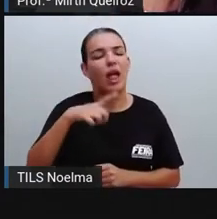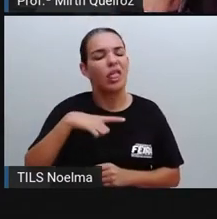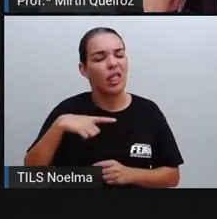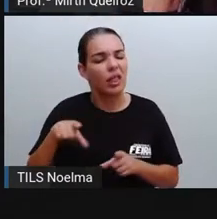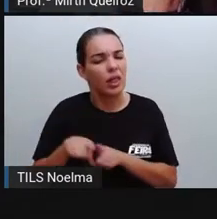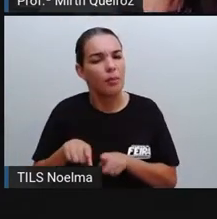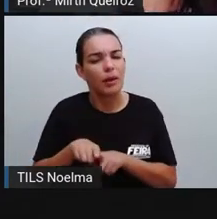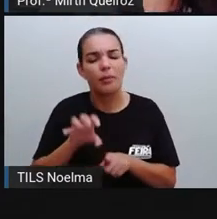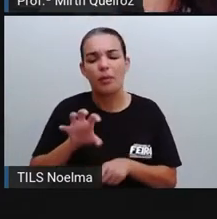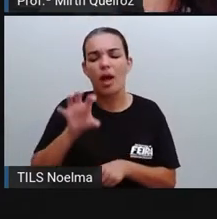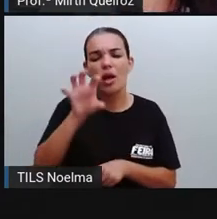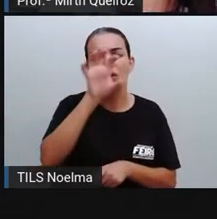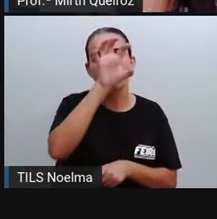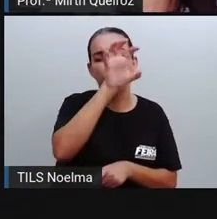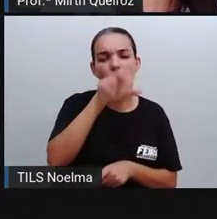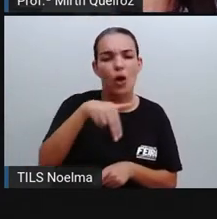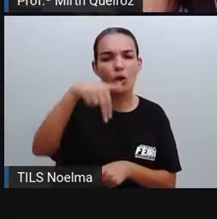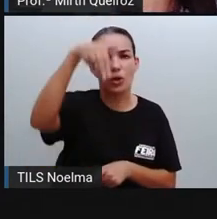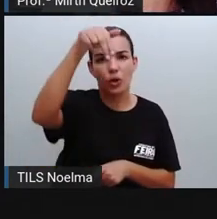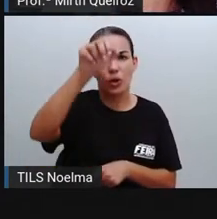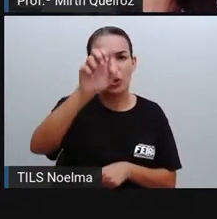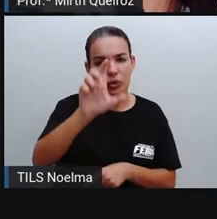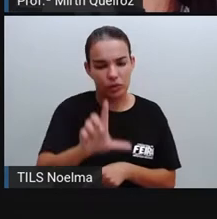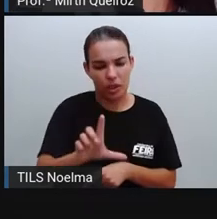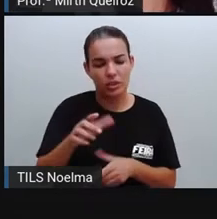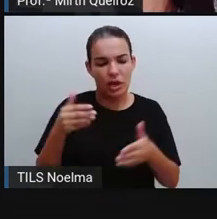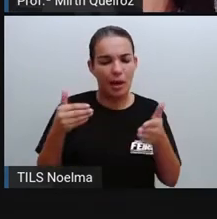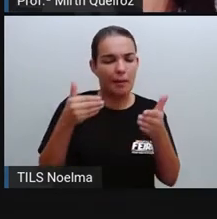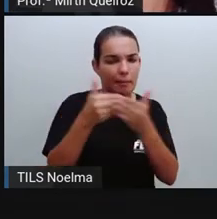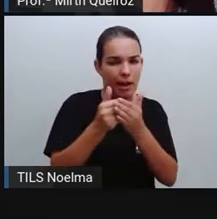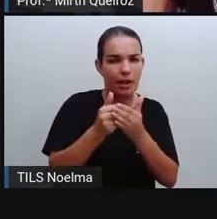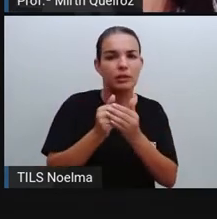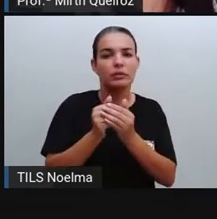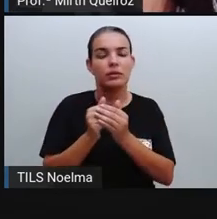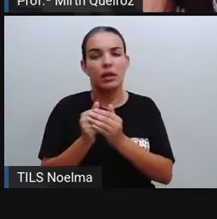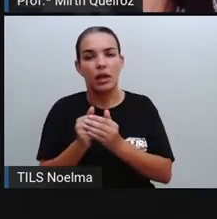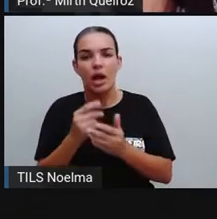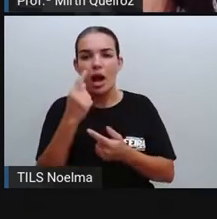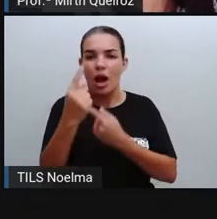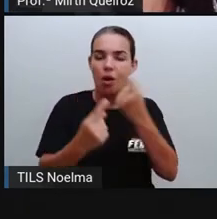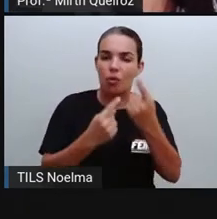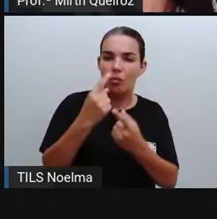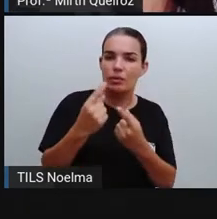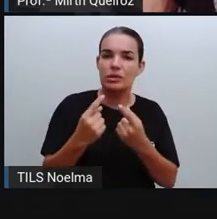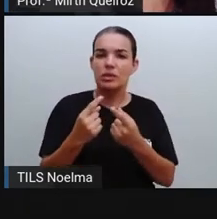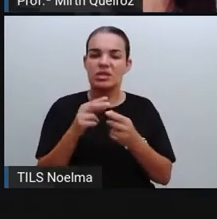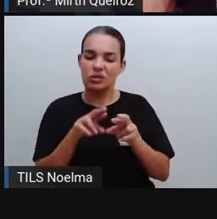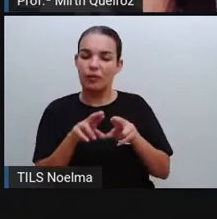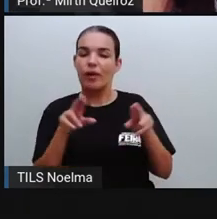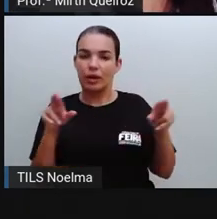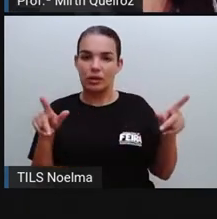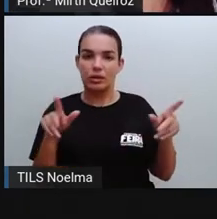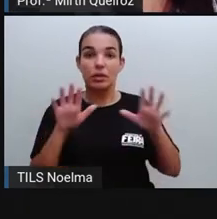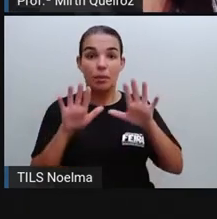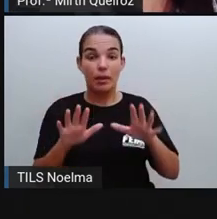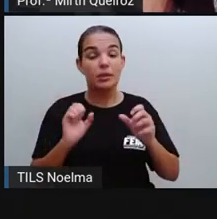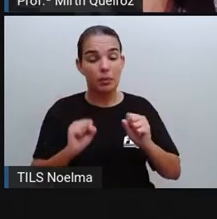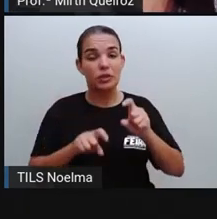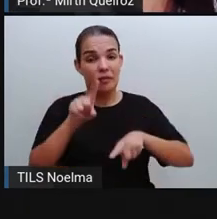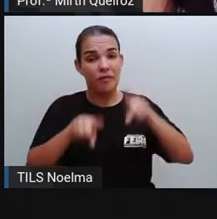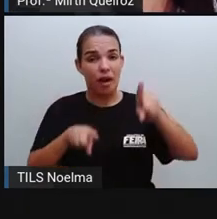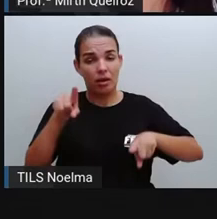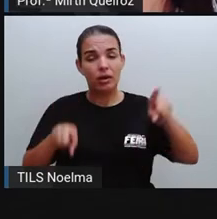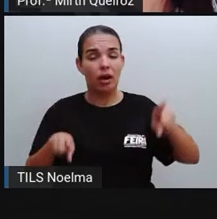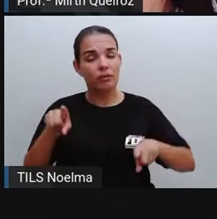nordeste e norte geralmente estão mais próximas, mas vai ter algumas diferenças entre si, né? Então, pode variar aí